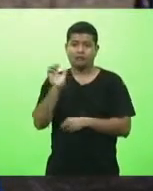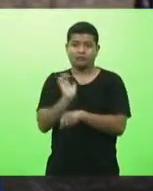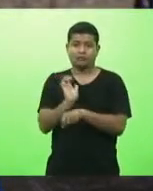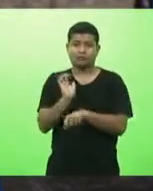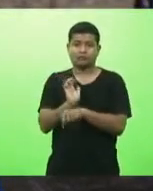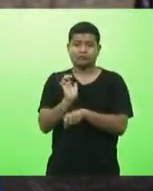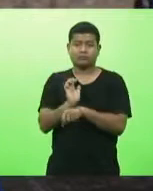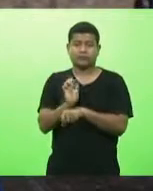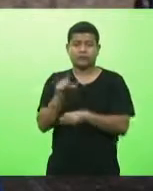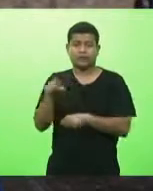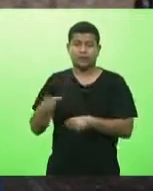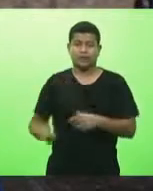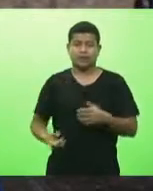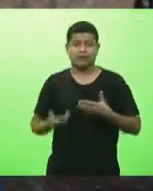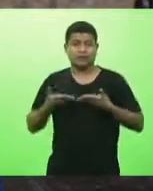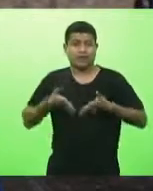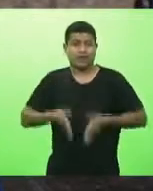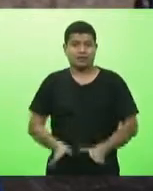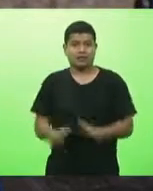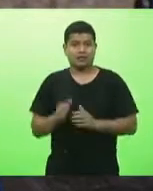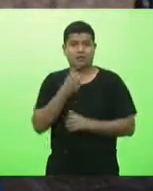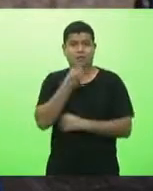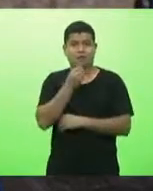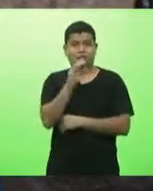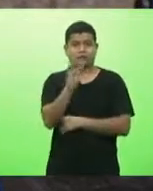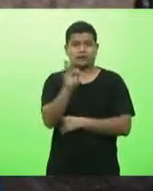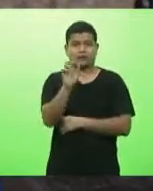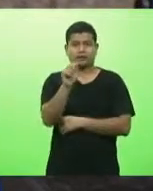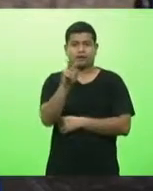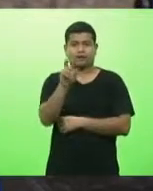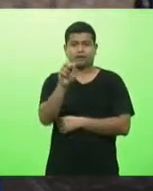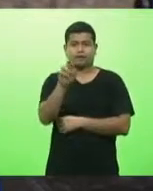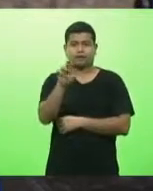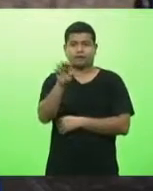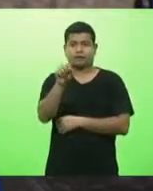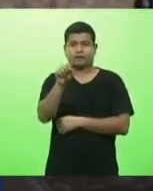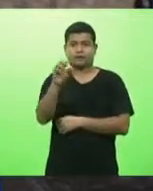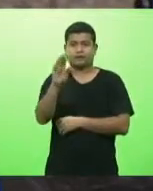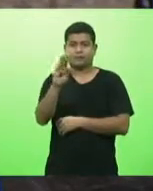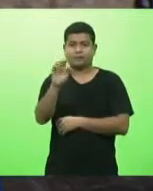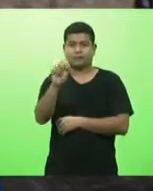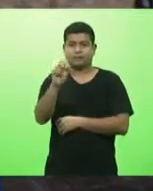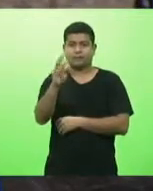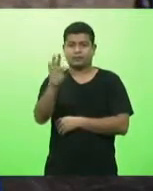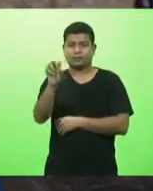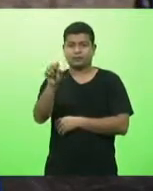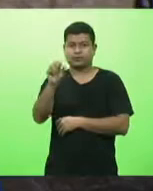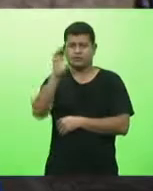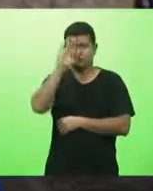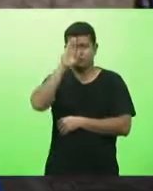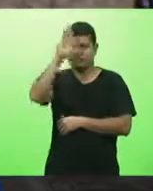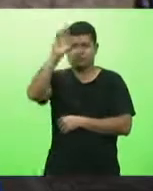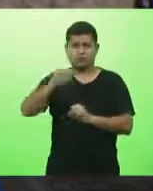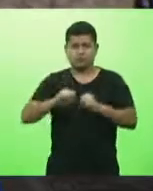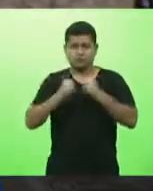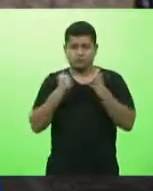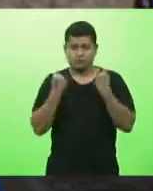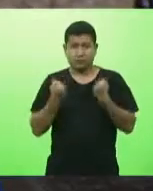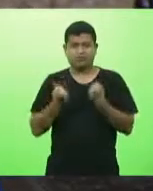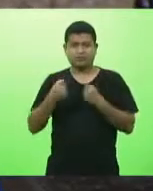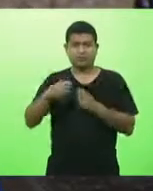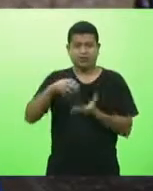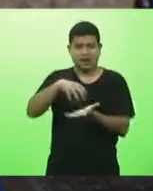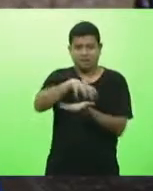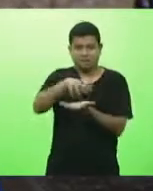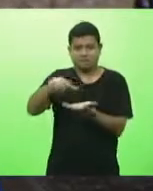Tavares Bastos um dos maiores defensores da descentralização da história do Brasil então temos dois estados